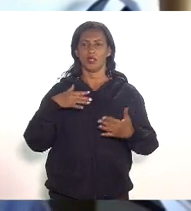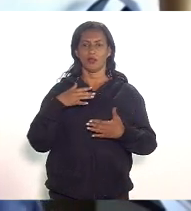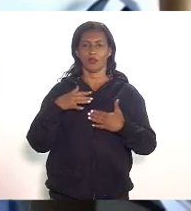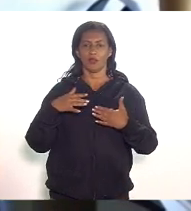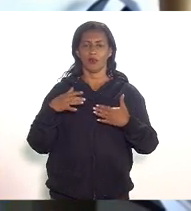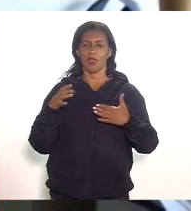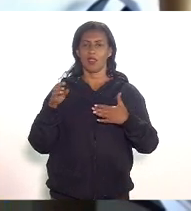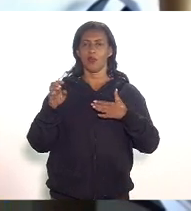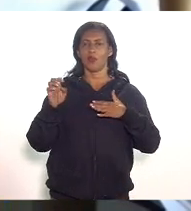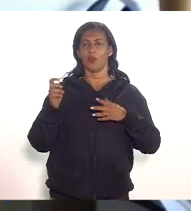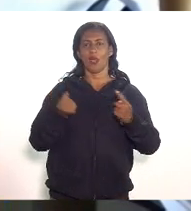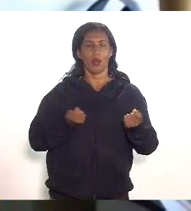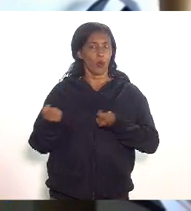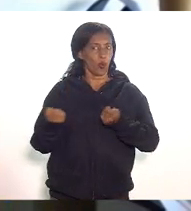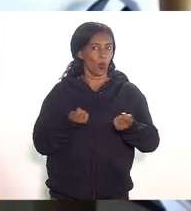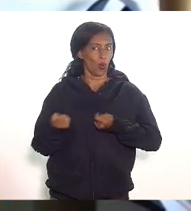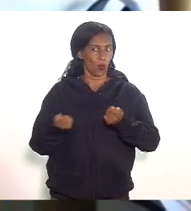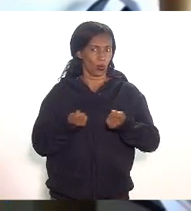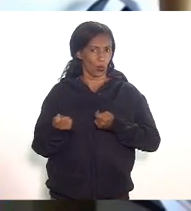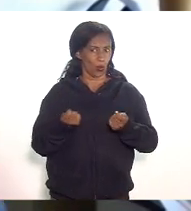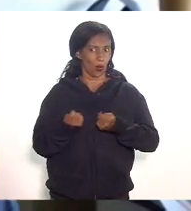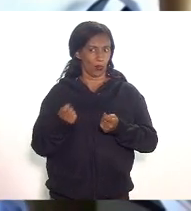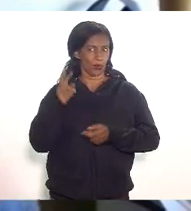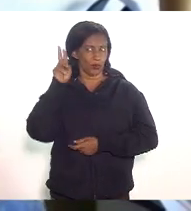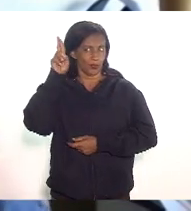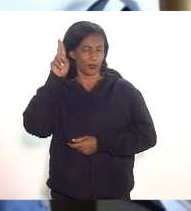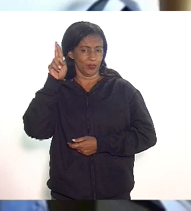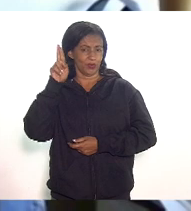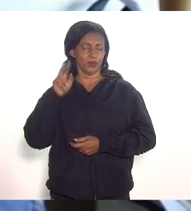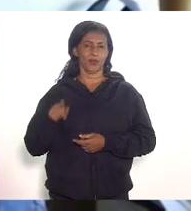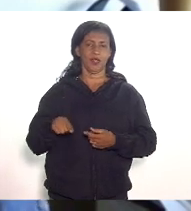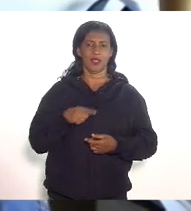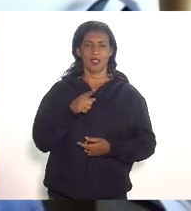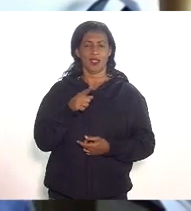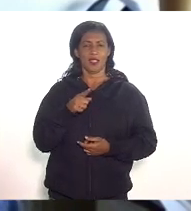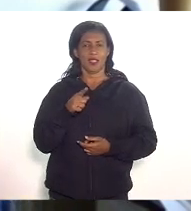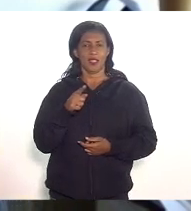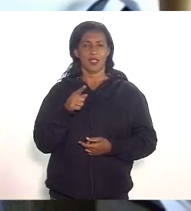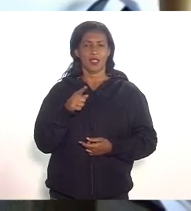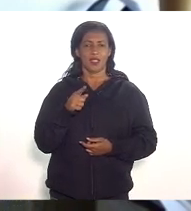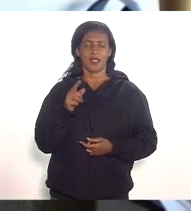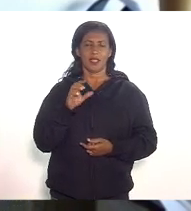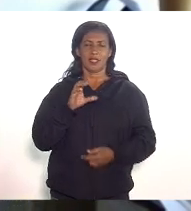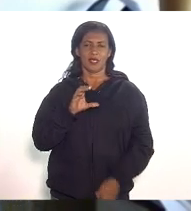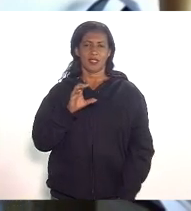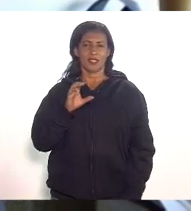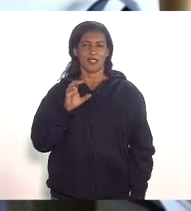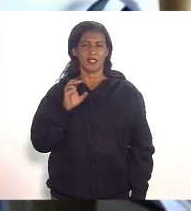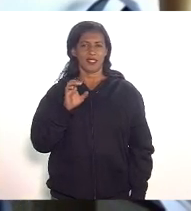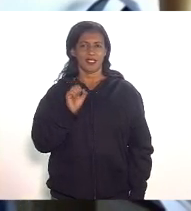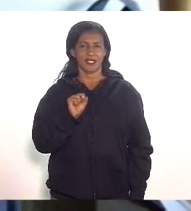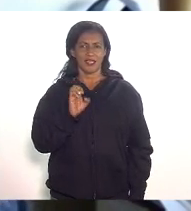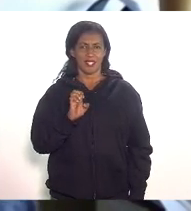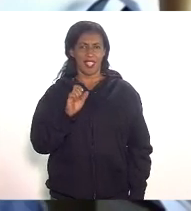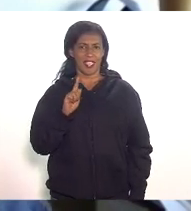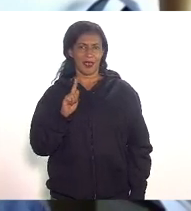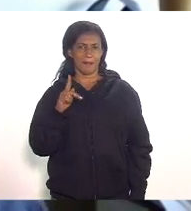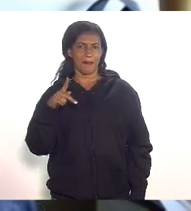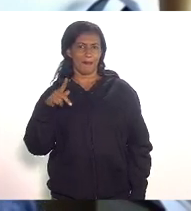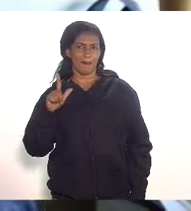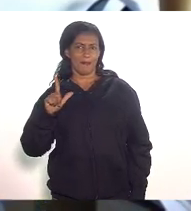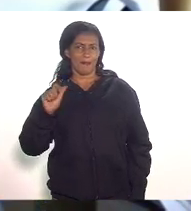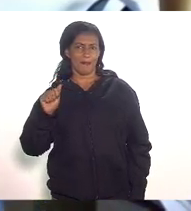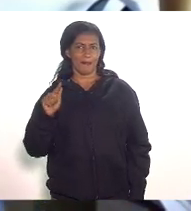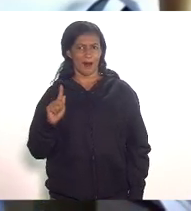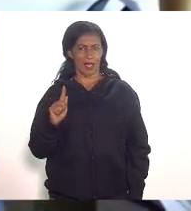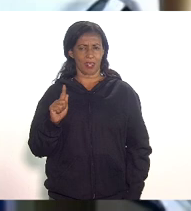Pionti representante da SecPLA da SecPLAG por favor